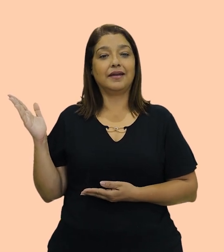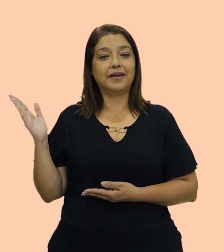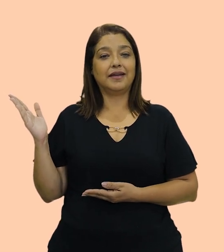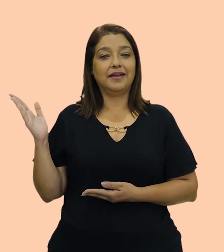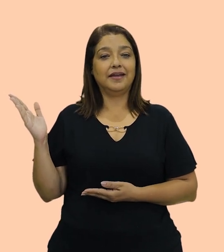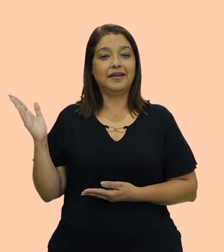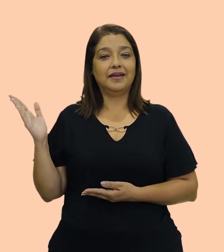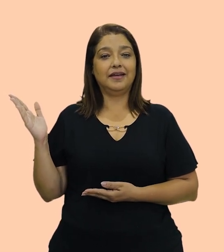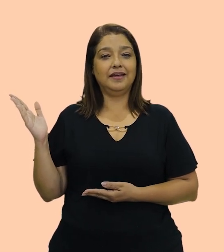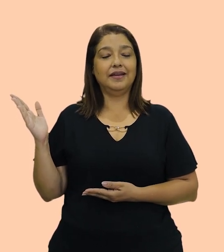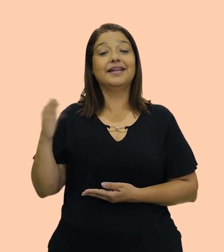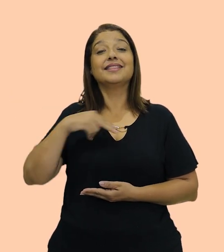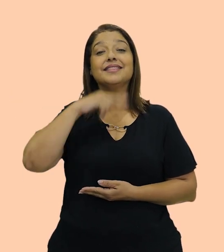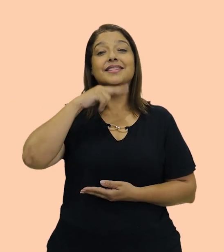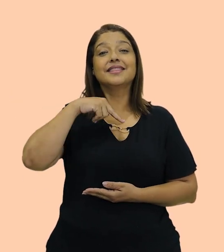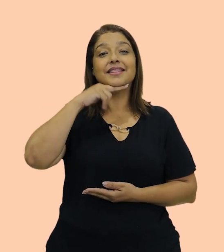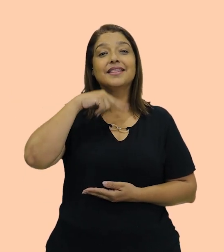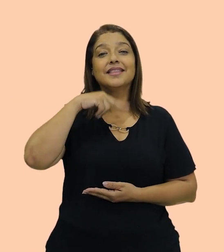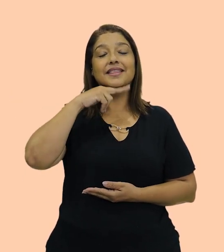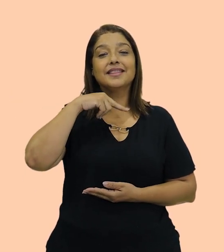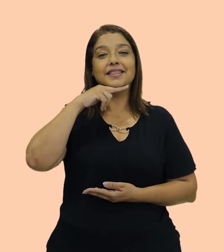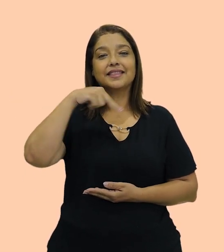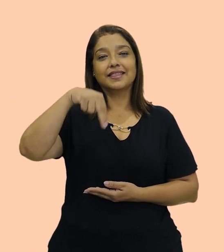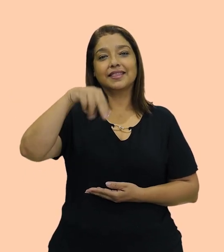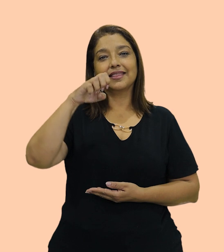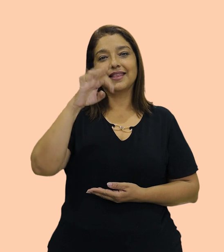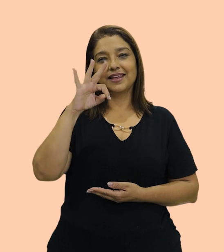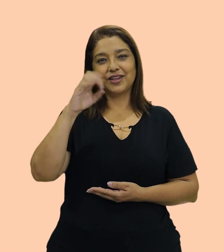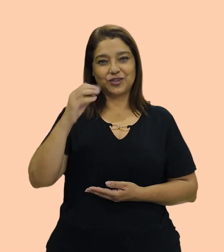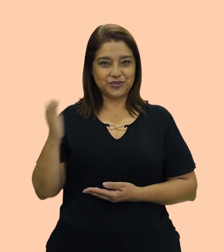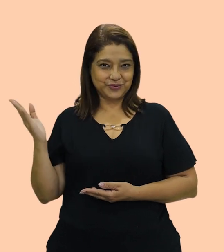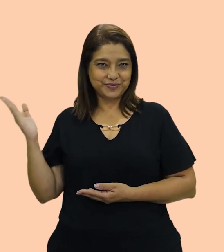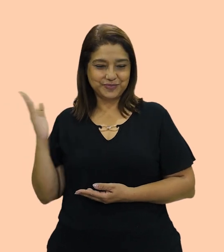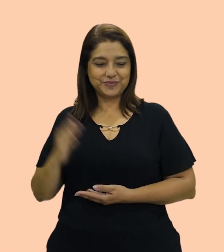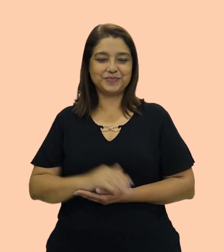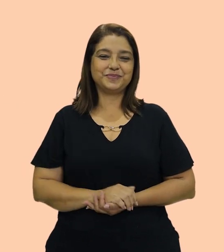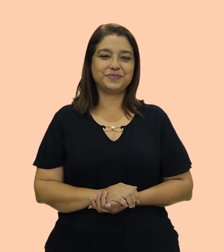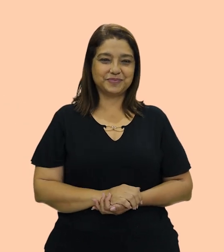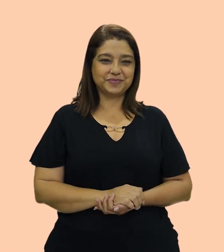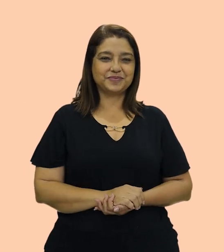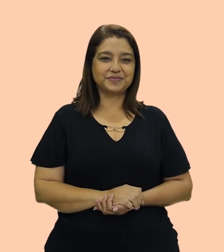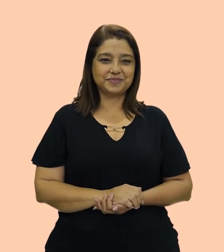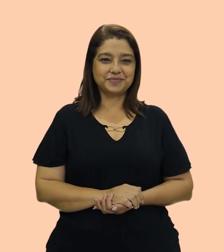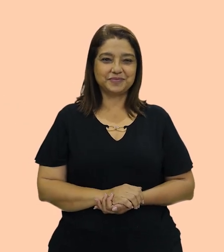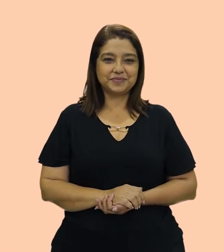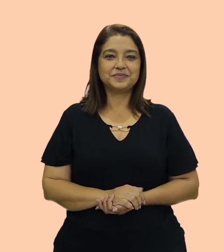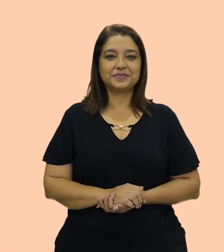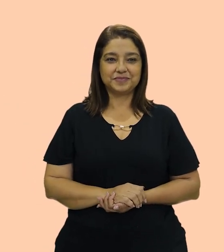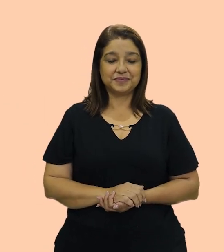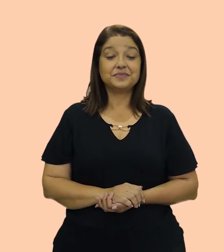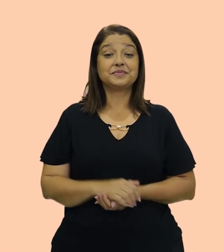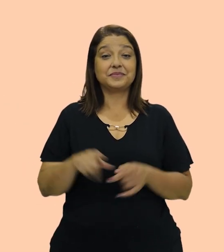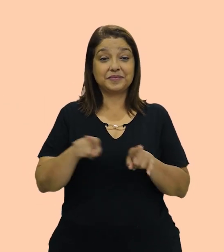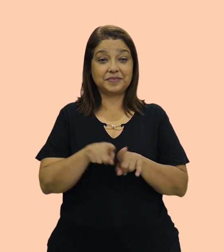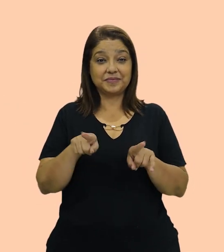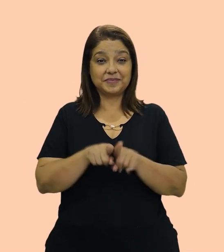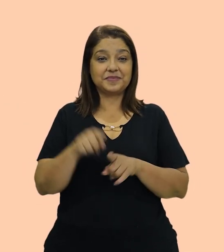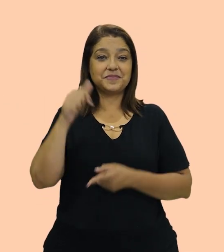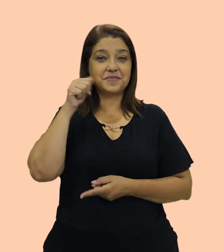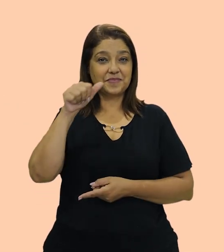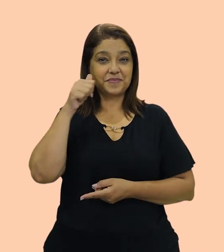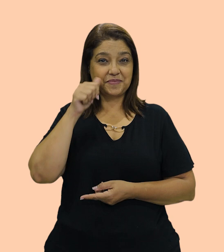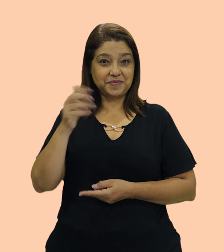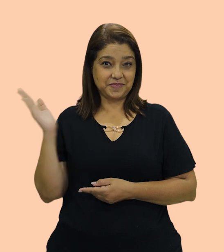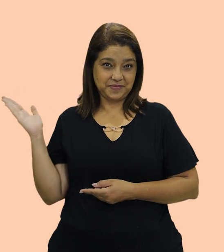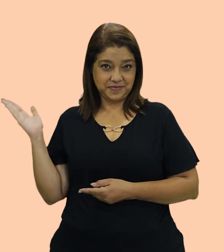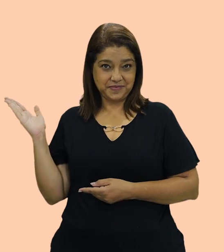neto. Ok? E aí, também, nós temos neto e temos granddaughter.